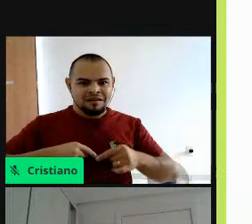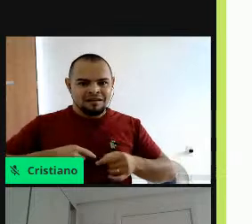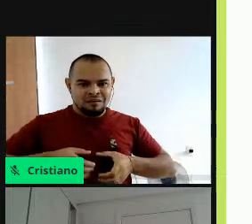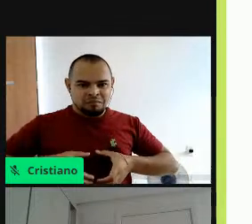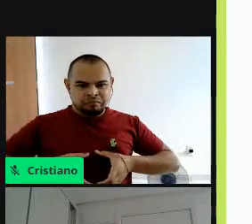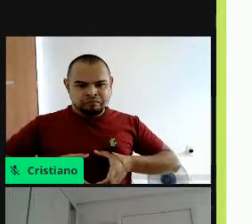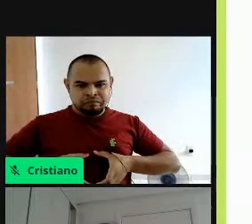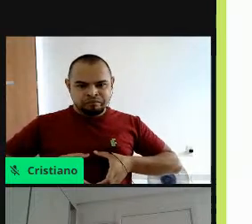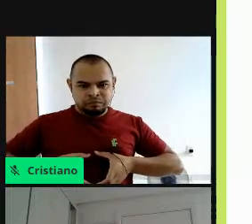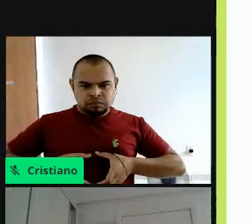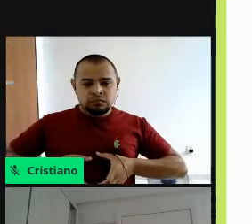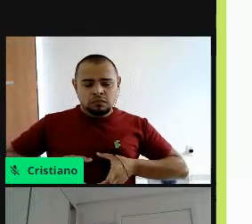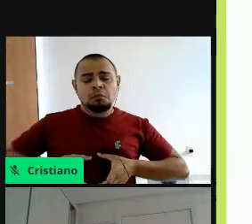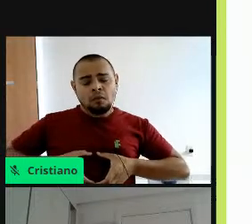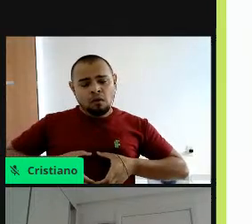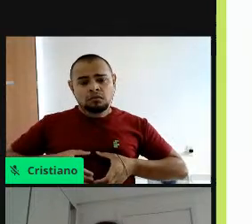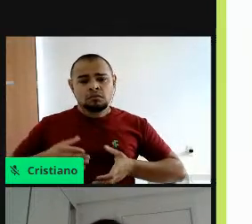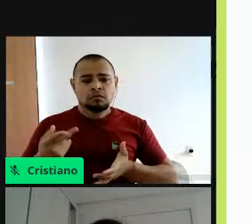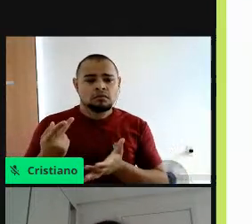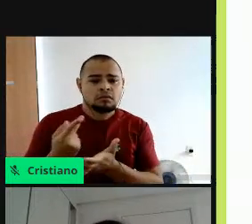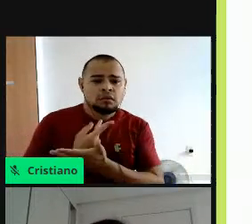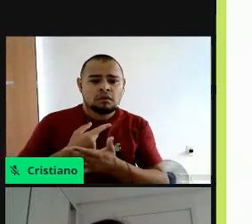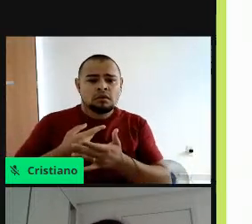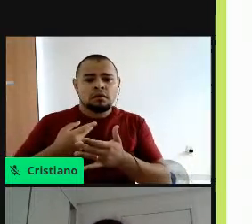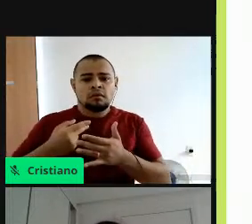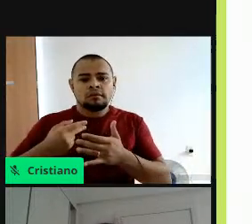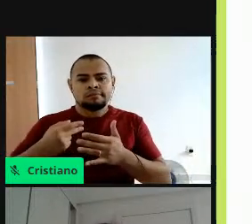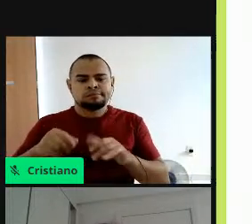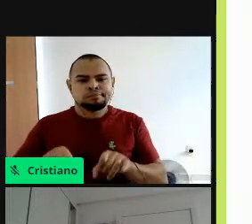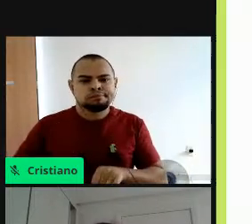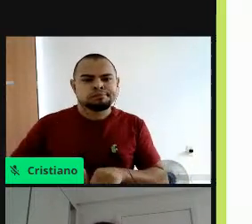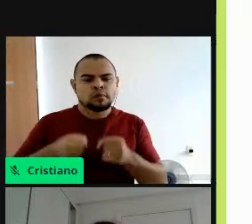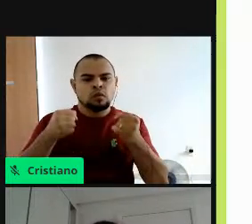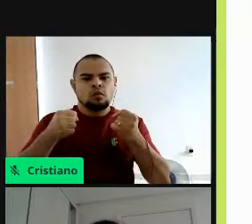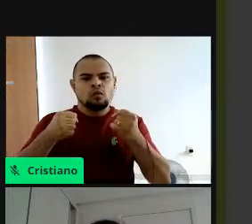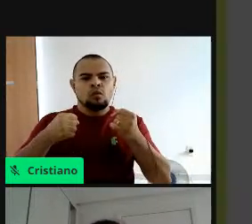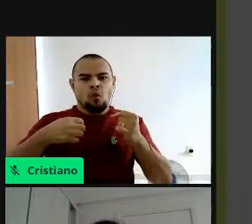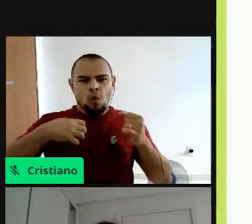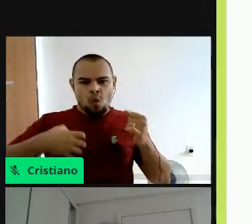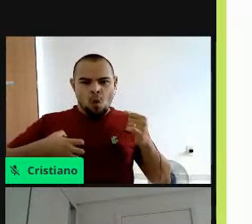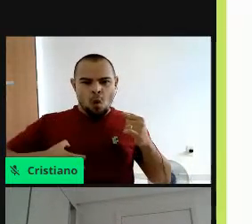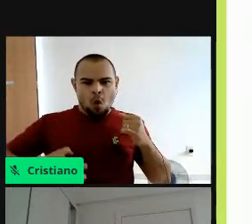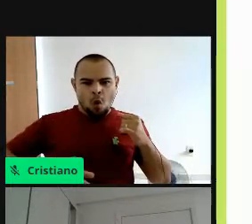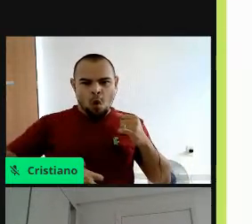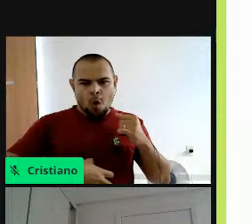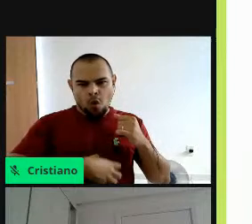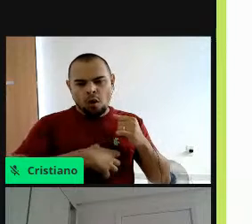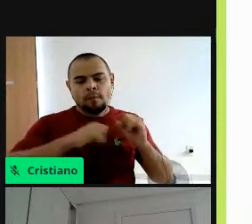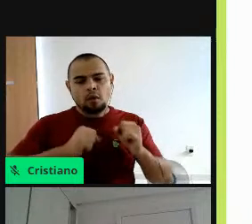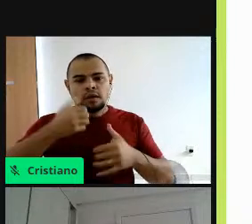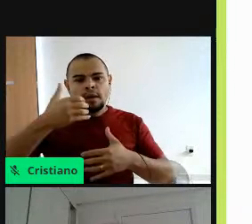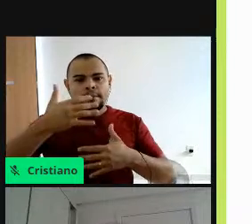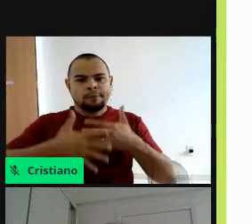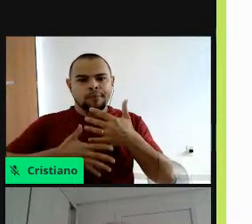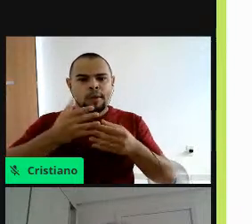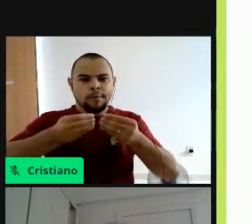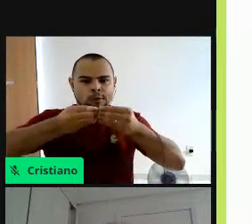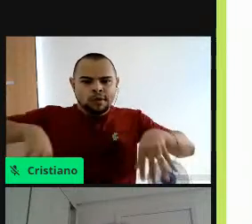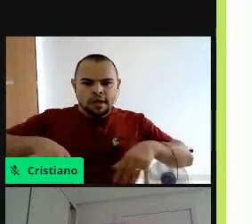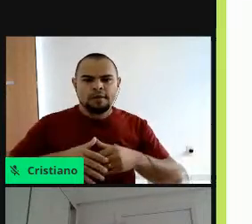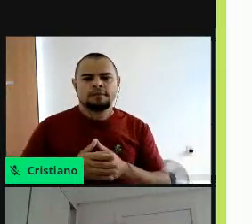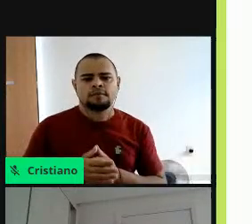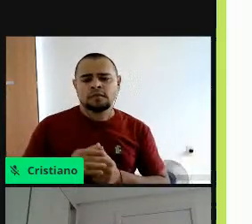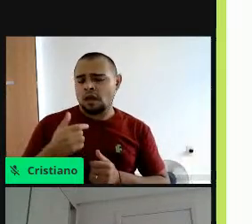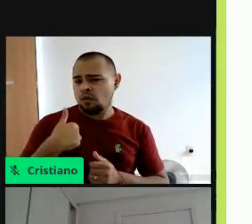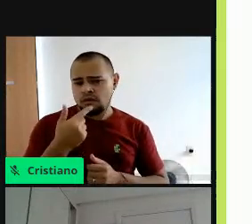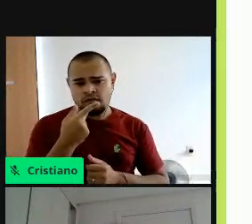atravessar e atingir órgãos corporais, tá, isso já está na literatura. Então, aquilo que eu falei,